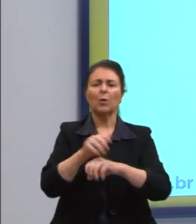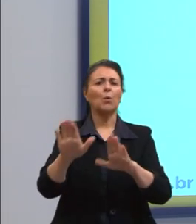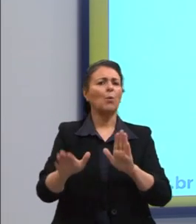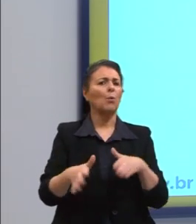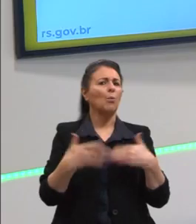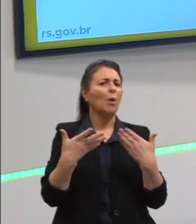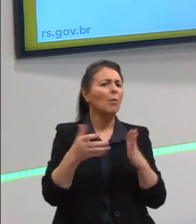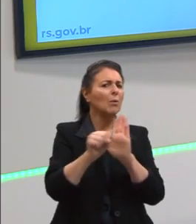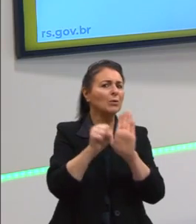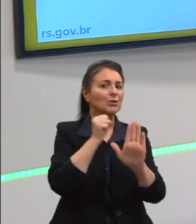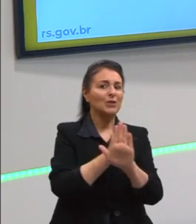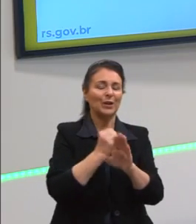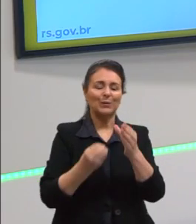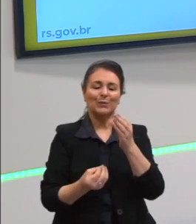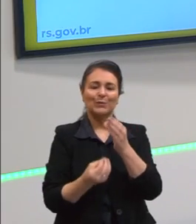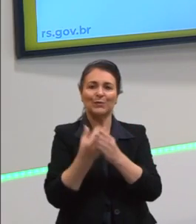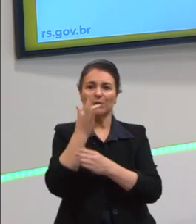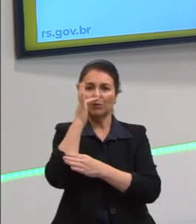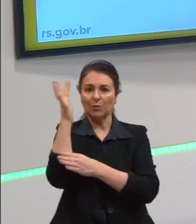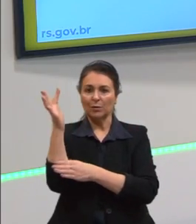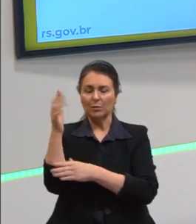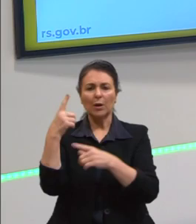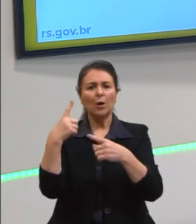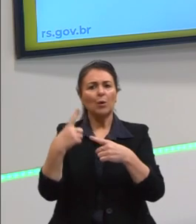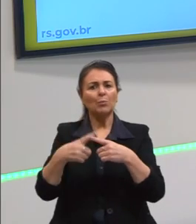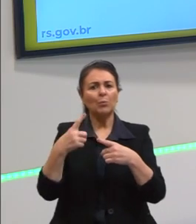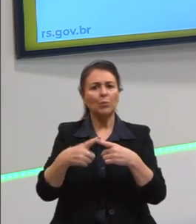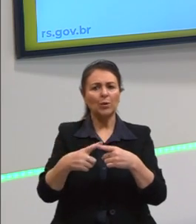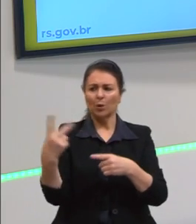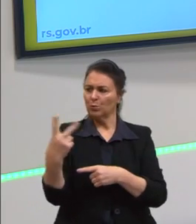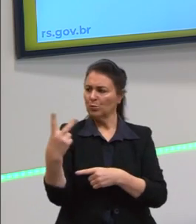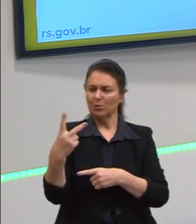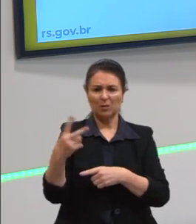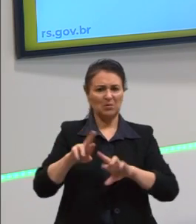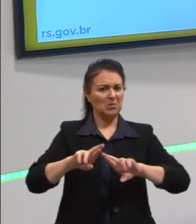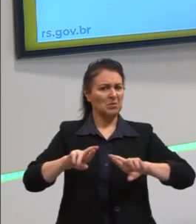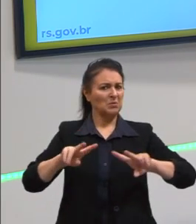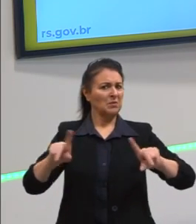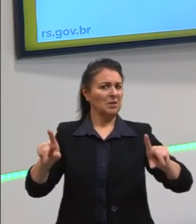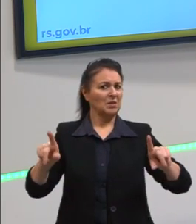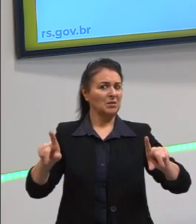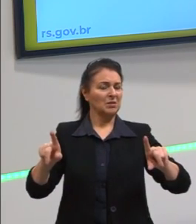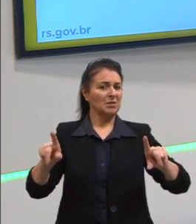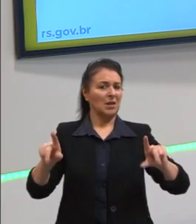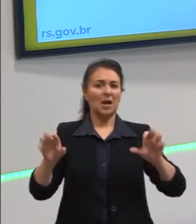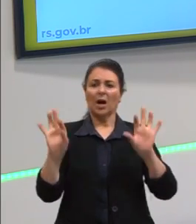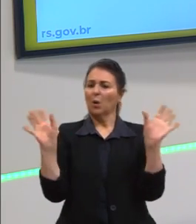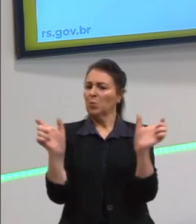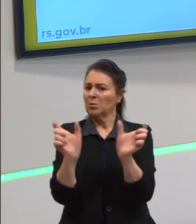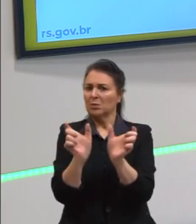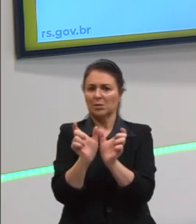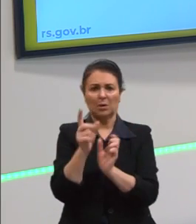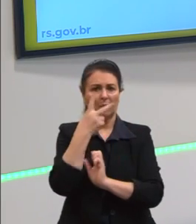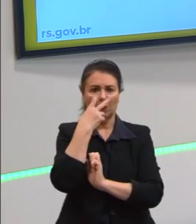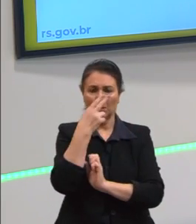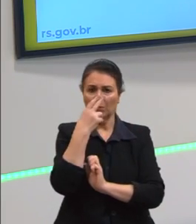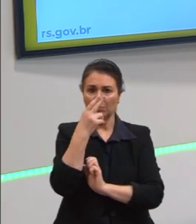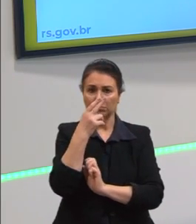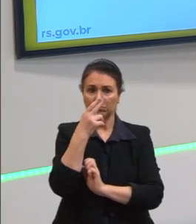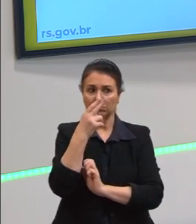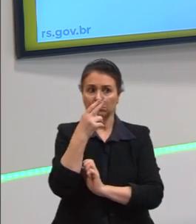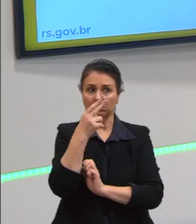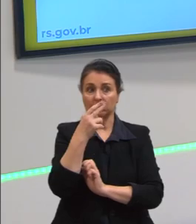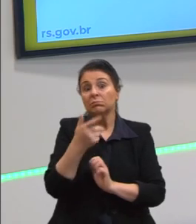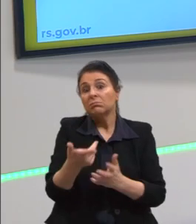Professora, mas por que o verbo haver não tem sujeito e o verbo existir tem sujeito se a oração é a mesma? Alguém disse que a regra era